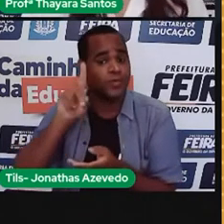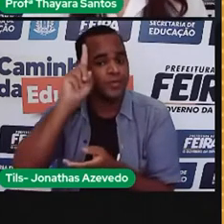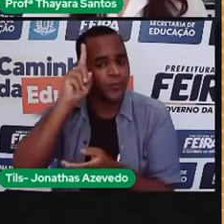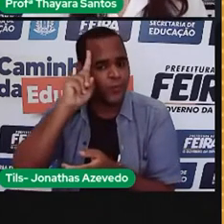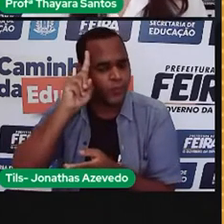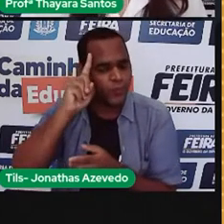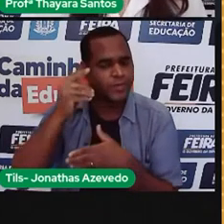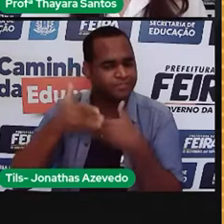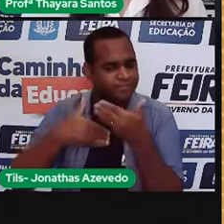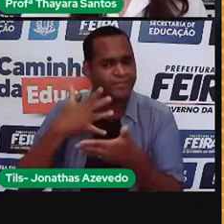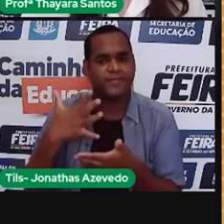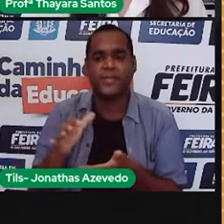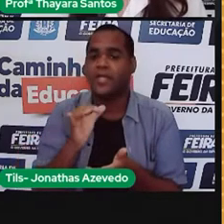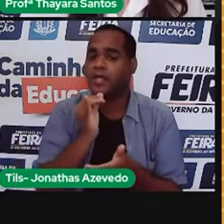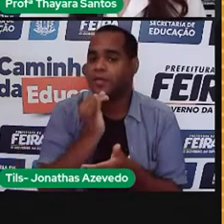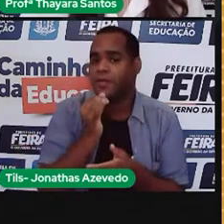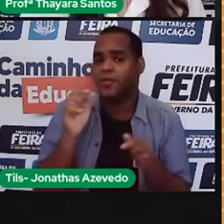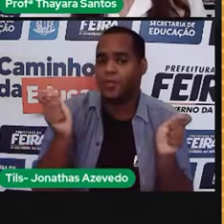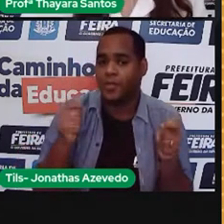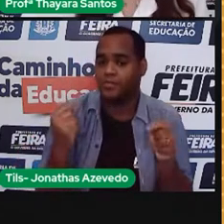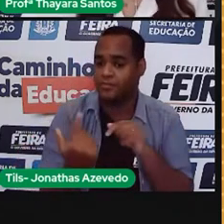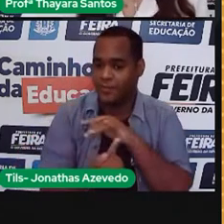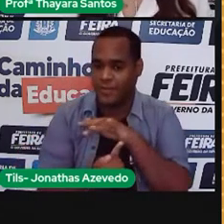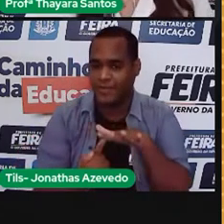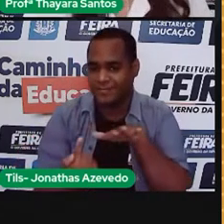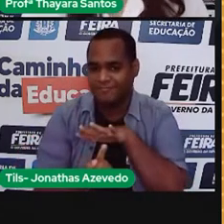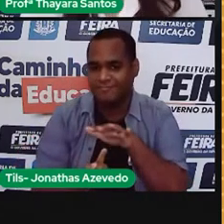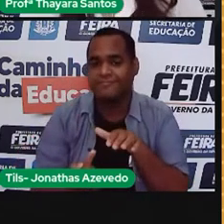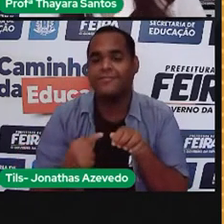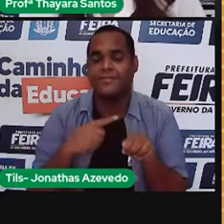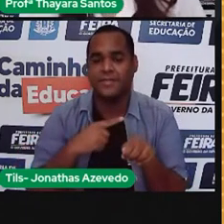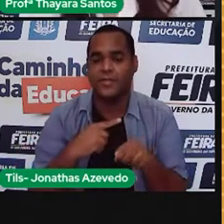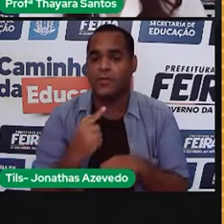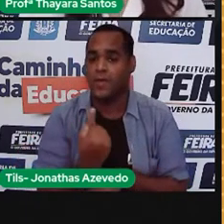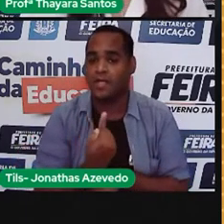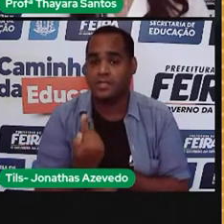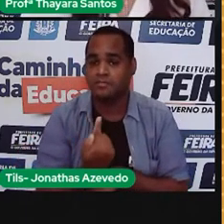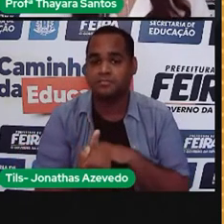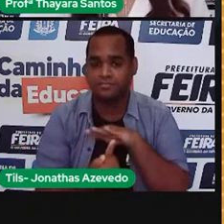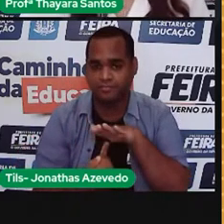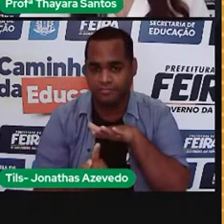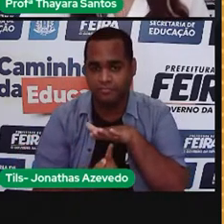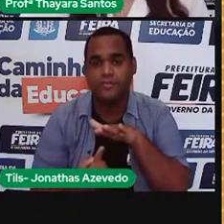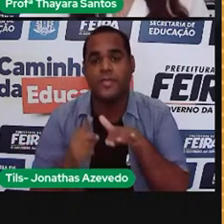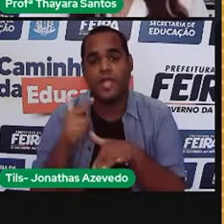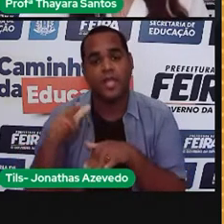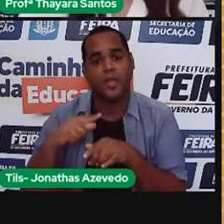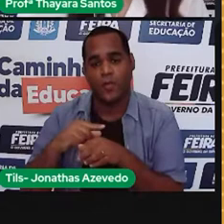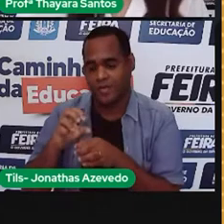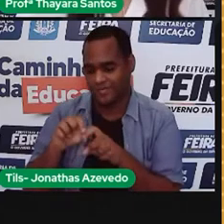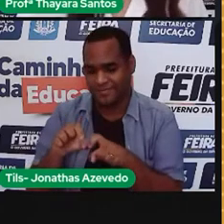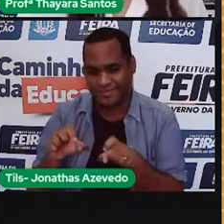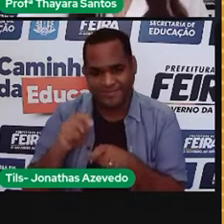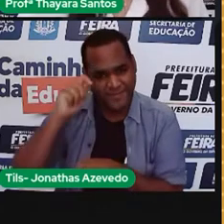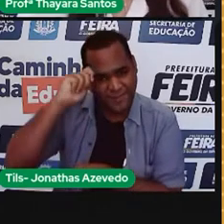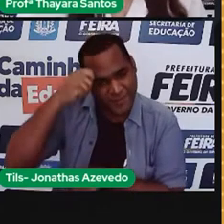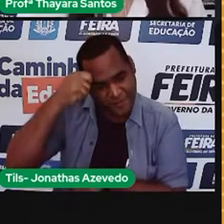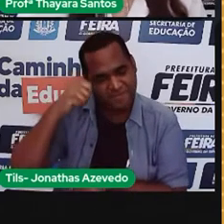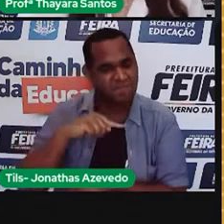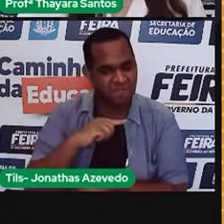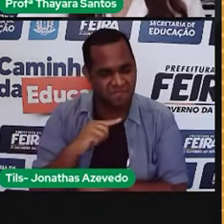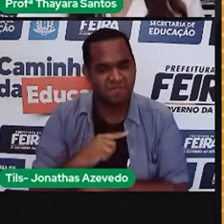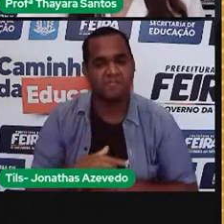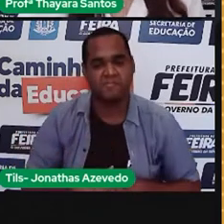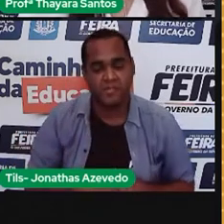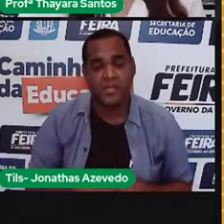outros exemplos de combustíveis fósseis também são o gás natural e o carvão mineral. Então esses aqui são chamados de